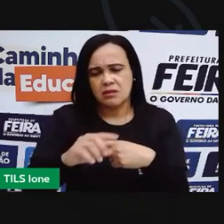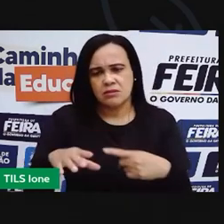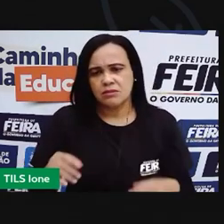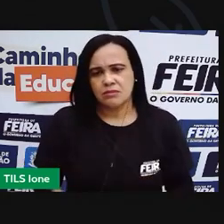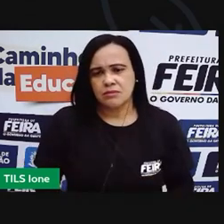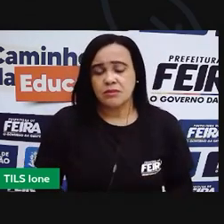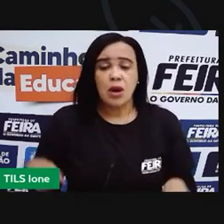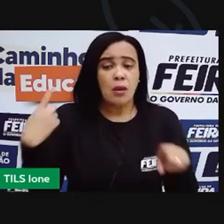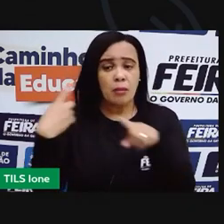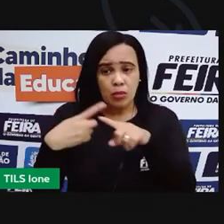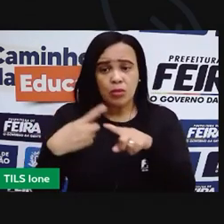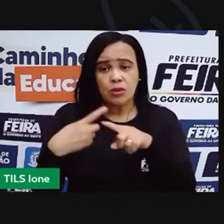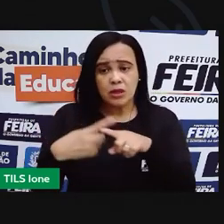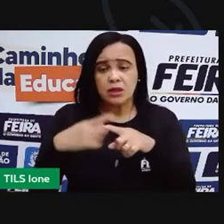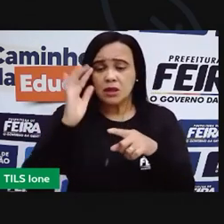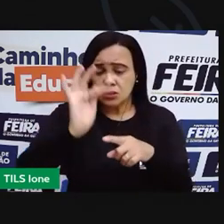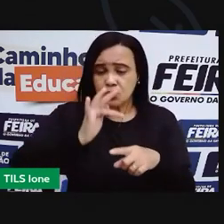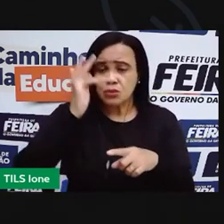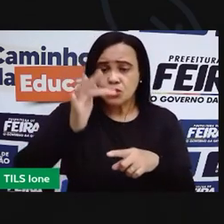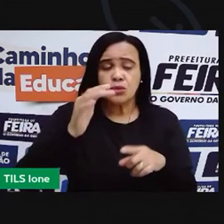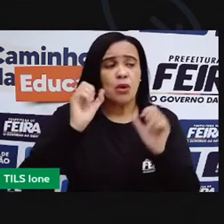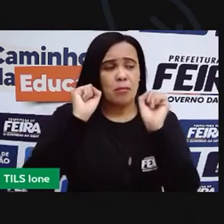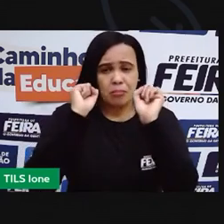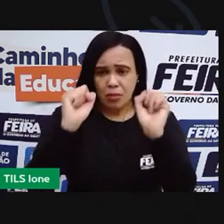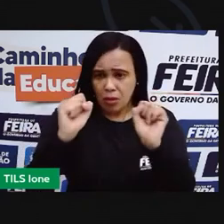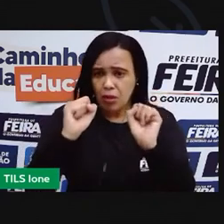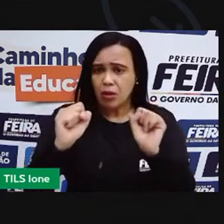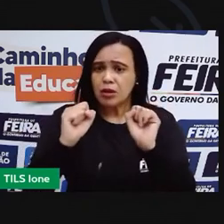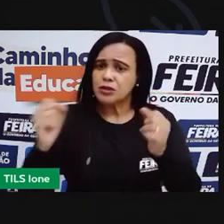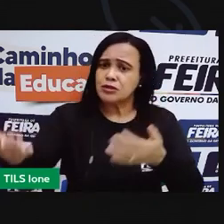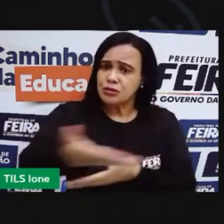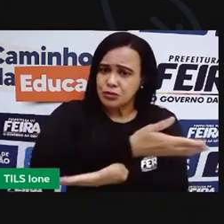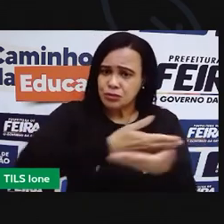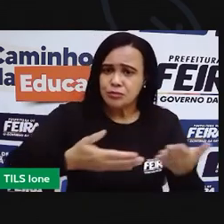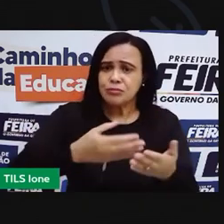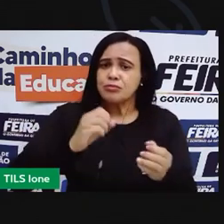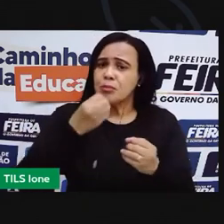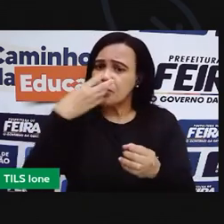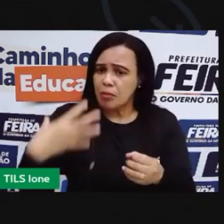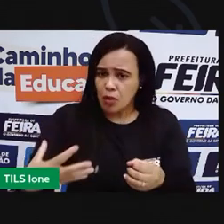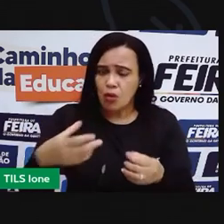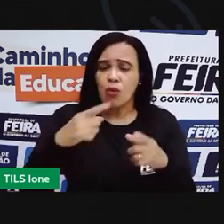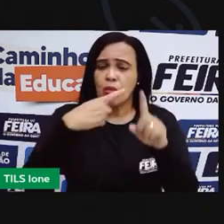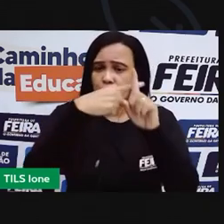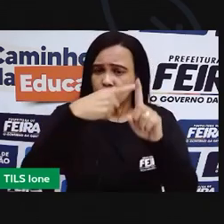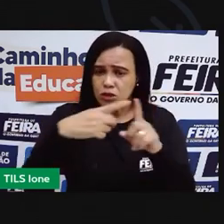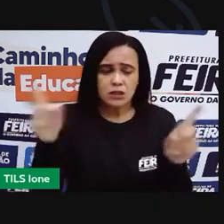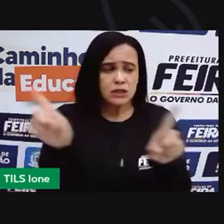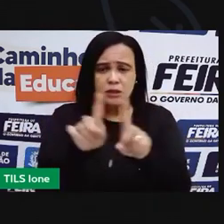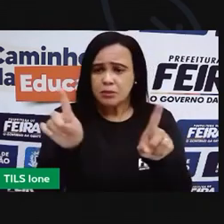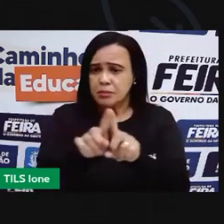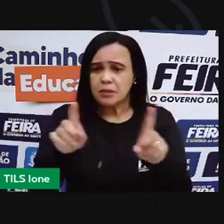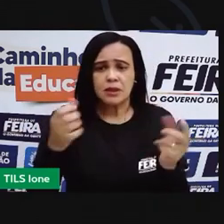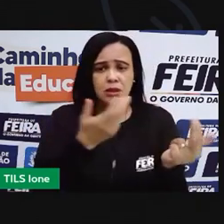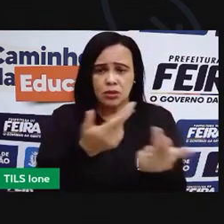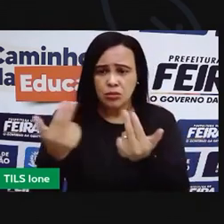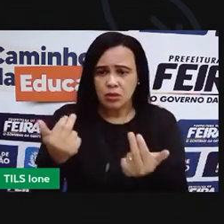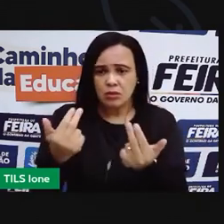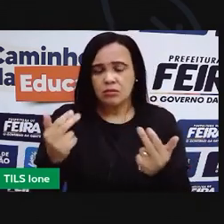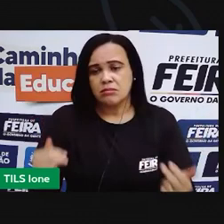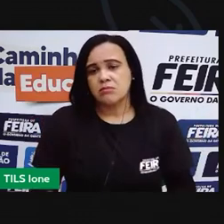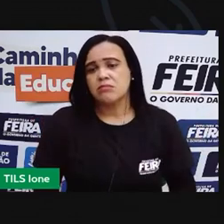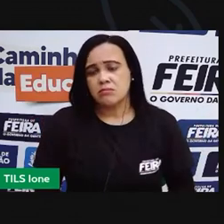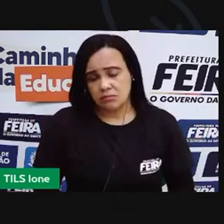retornar como algo bom, algo positivo aí para a sua vida. Então, essa foi uma das coisas mais importantes que a gente